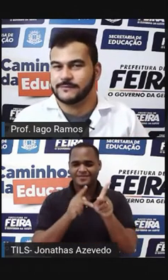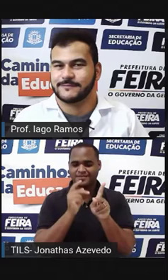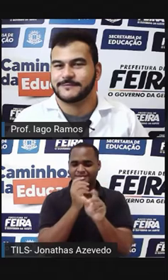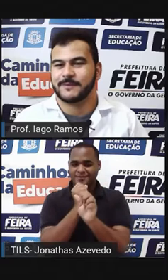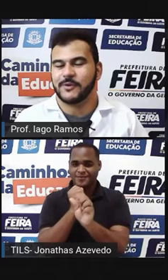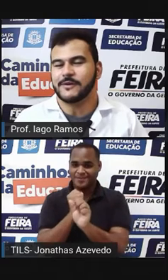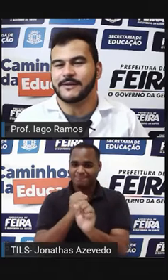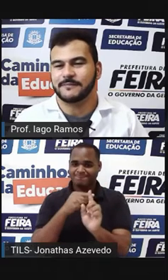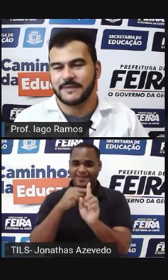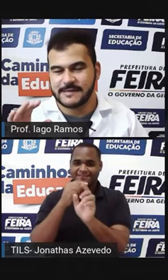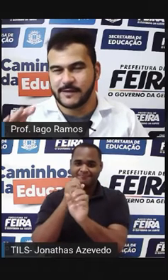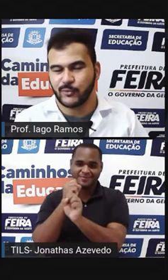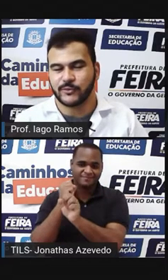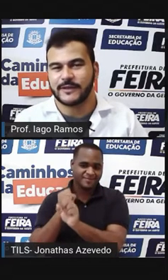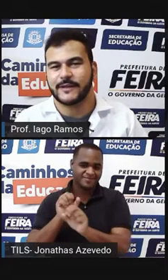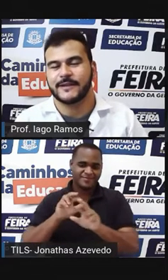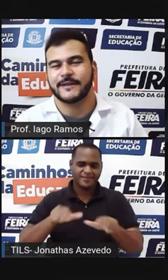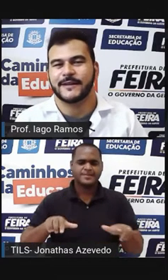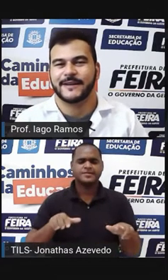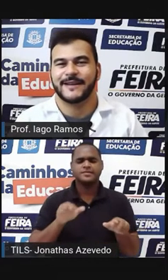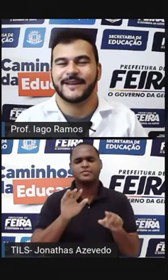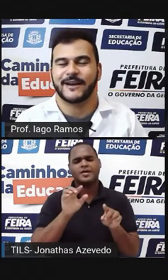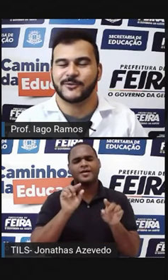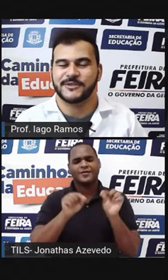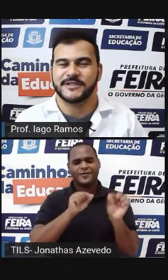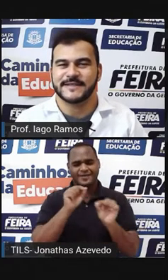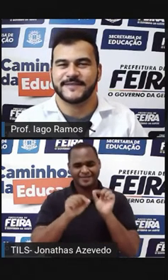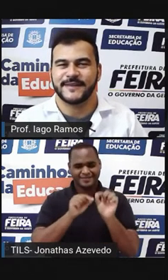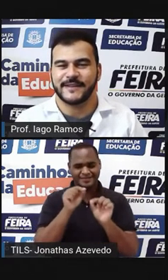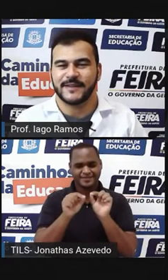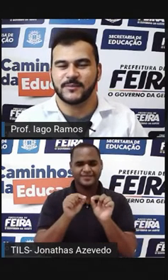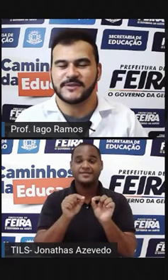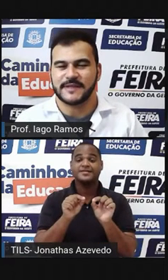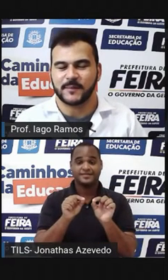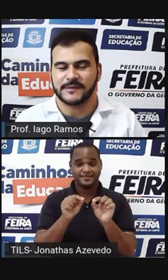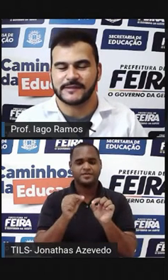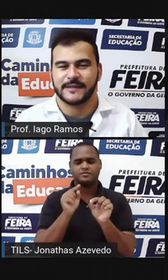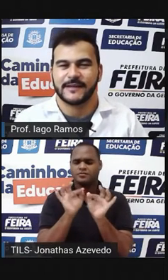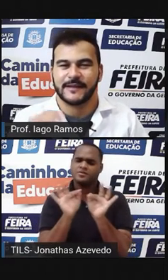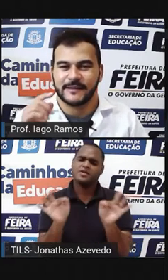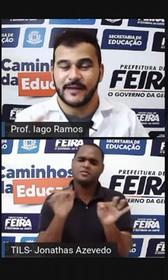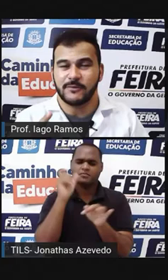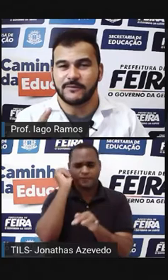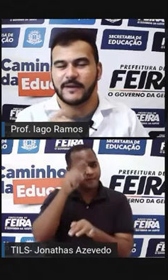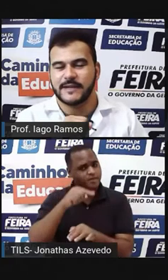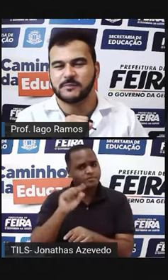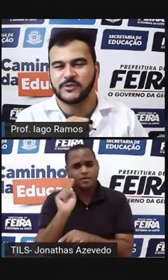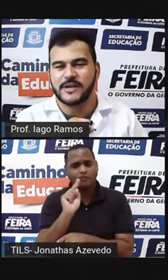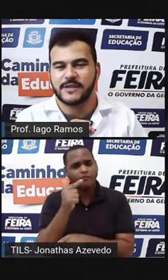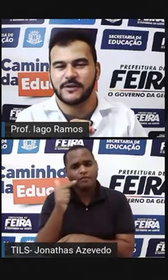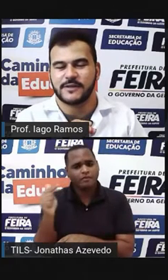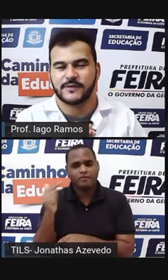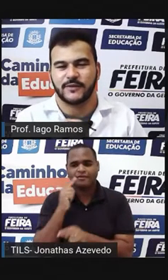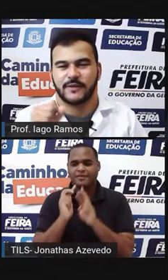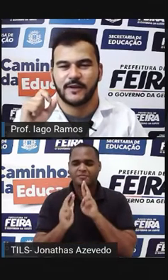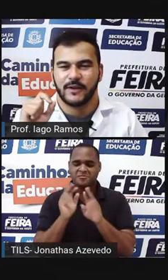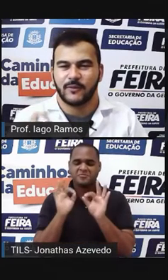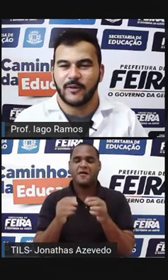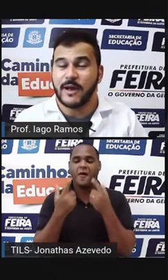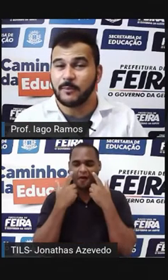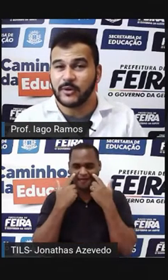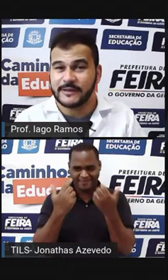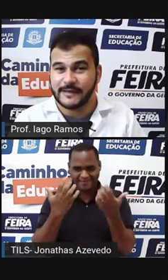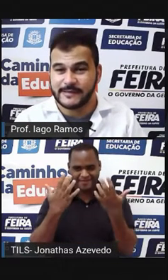conta, tá bom? Mas a conta aqui, a continha a ser feita aqui é muito simples Então, responde aí, olha só